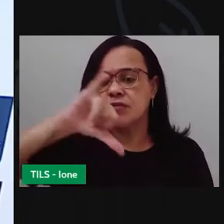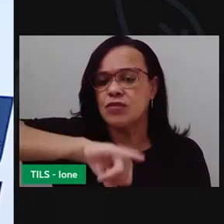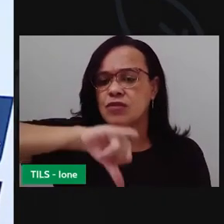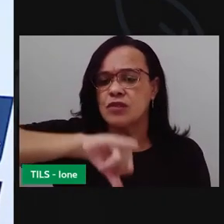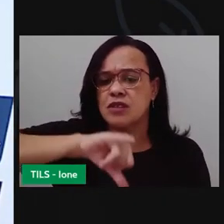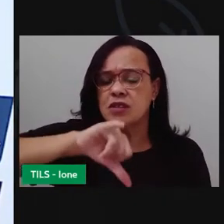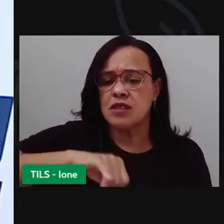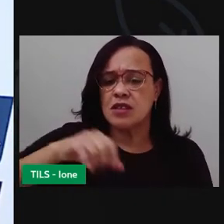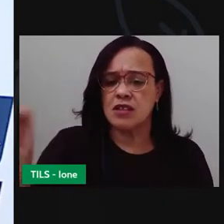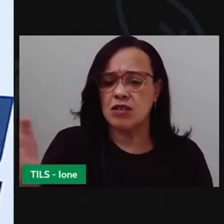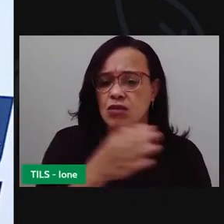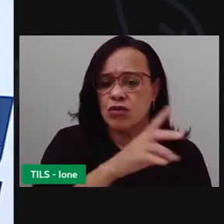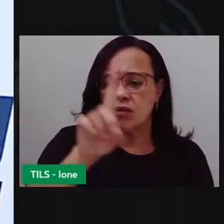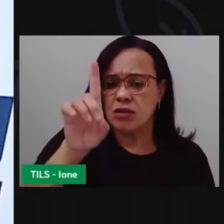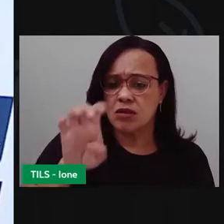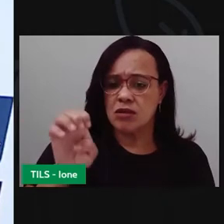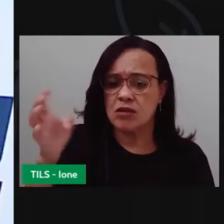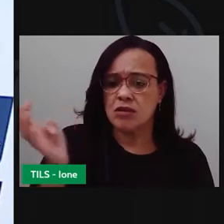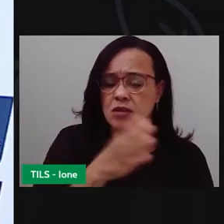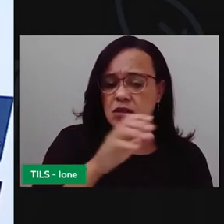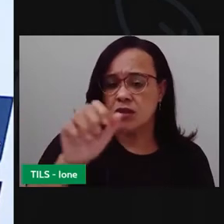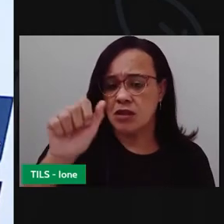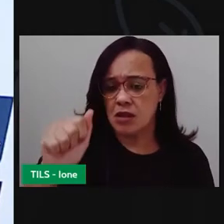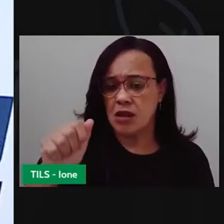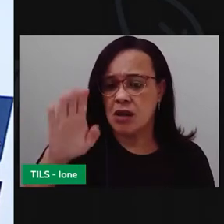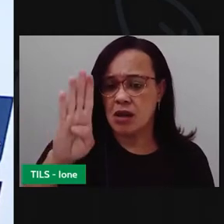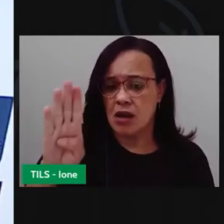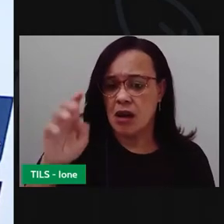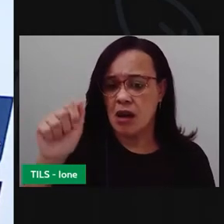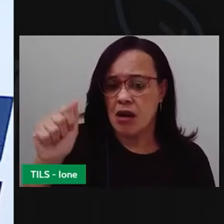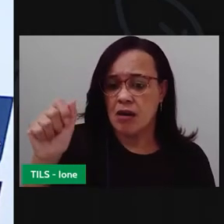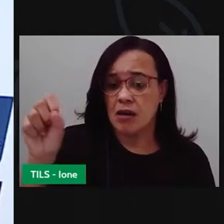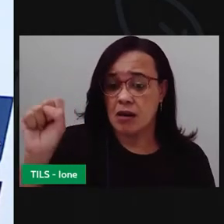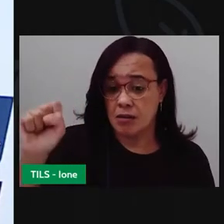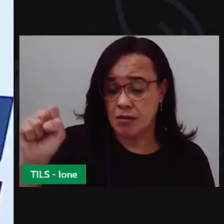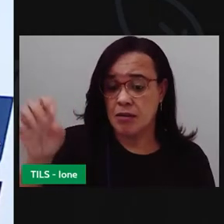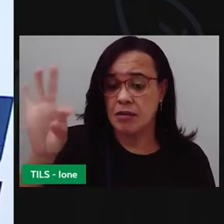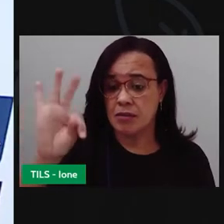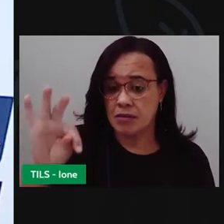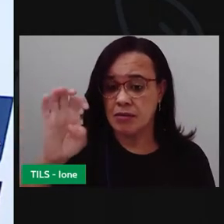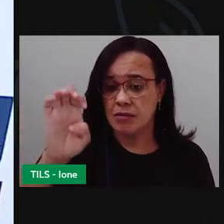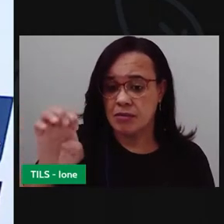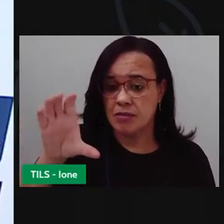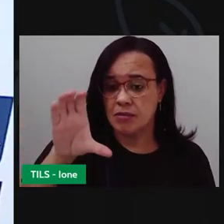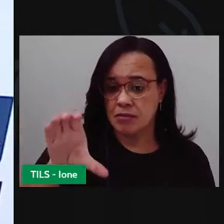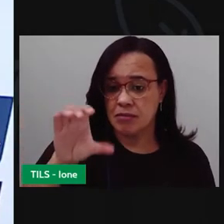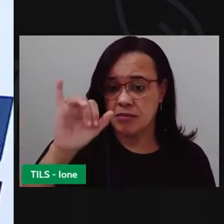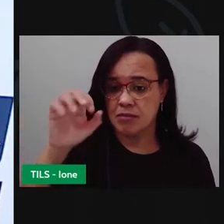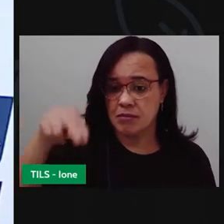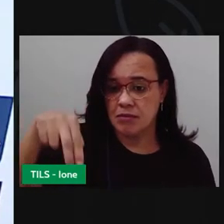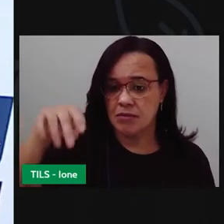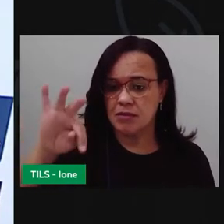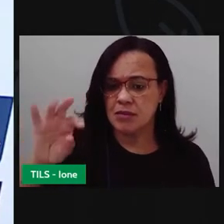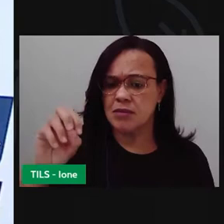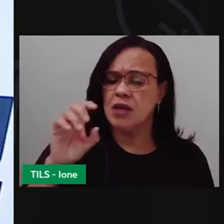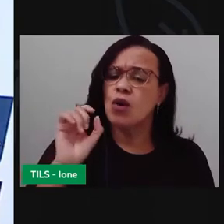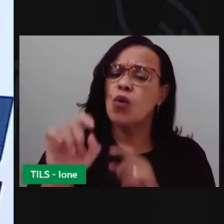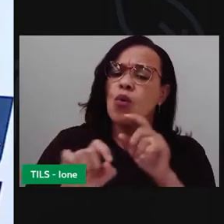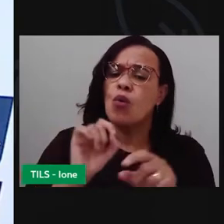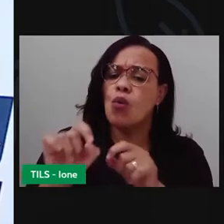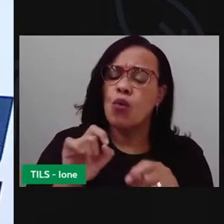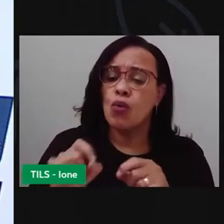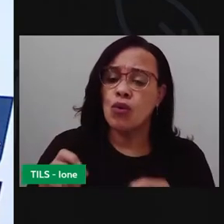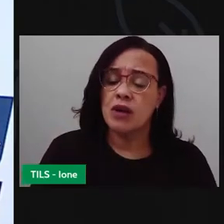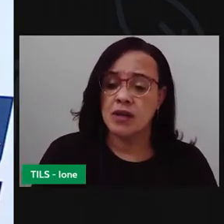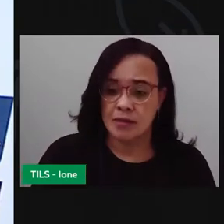reconhecer e descrever as características do seu ambiente de vivência. Reconhecendo